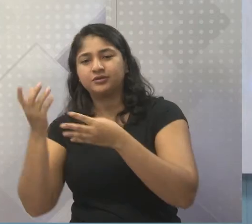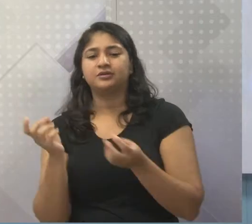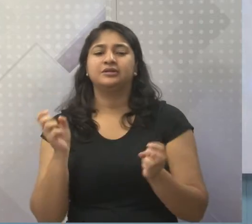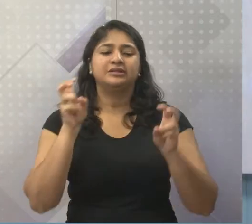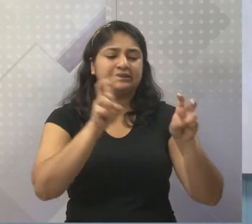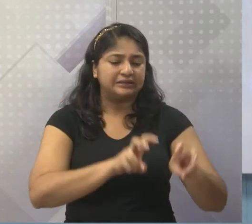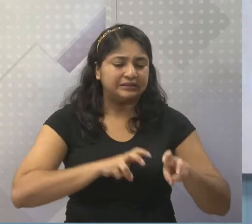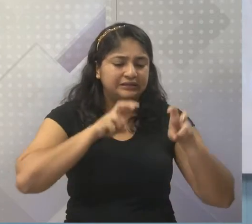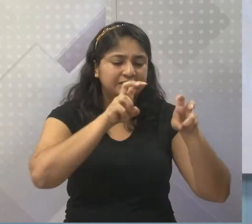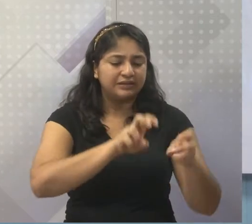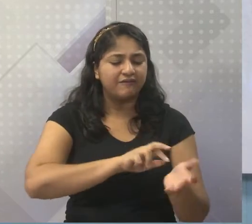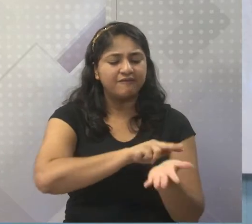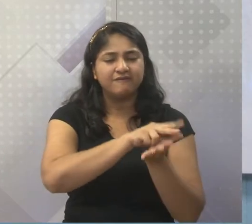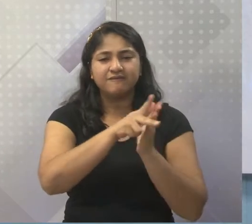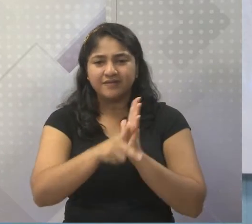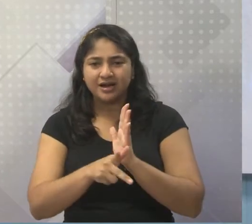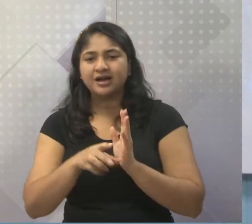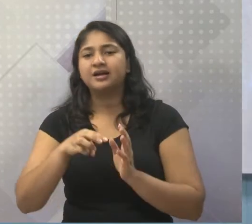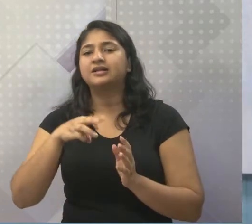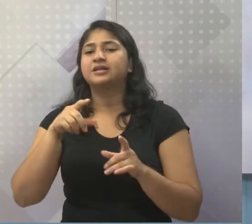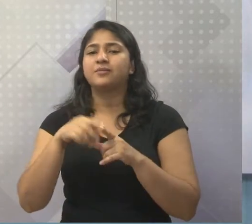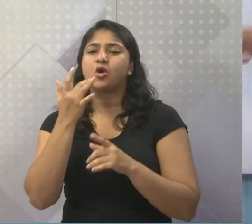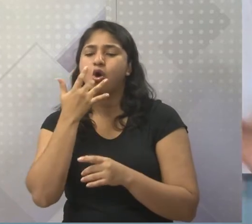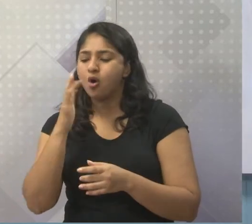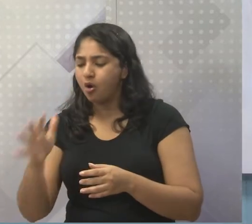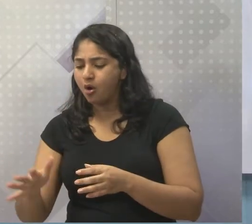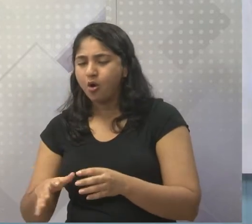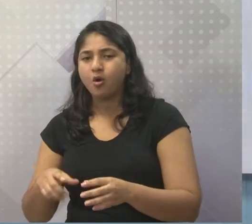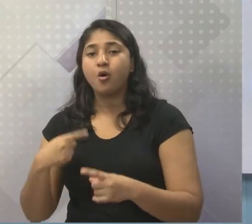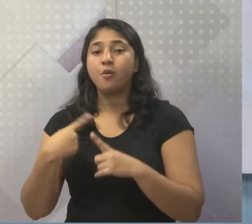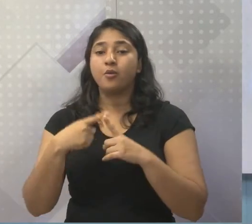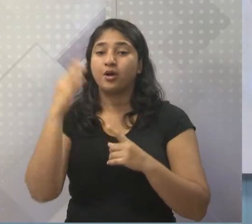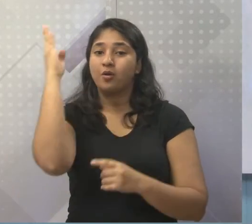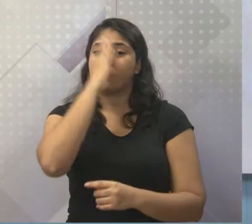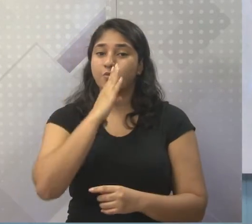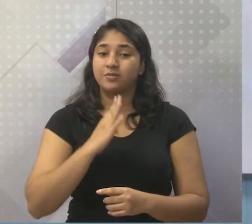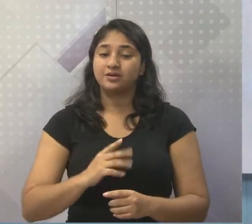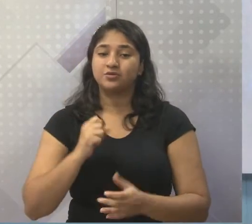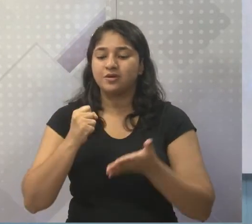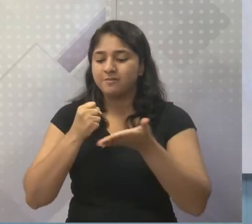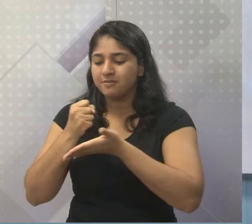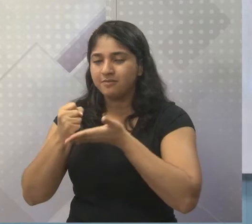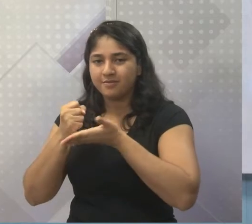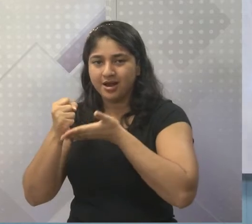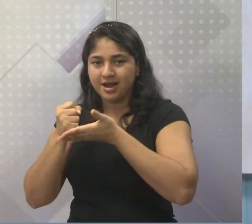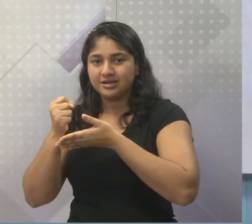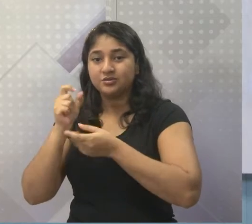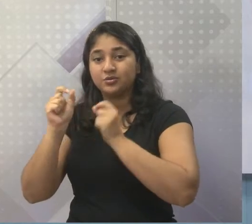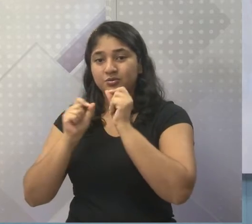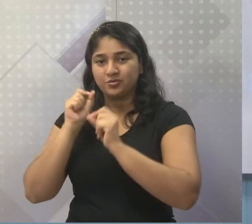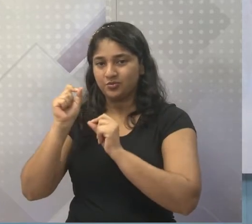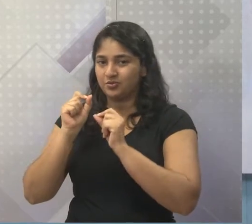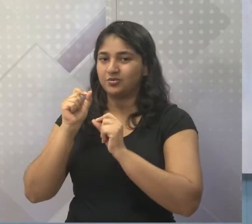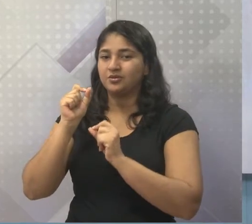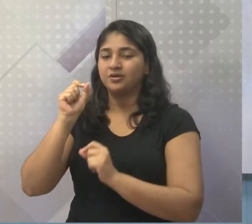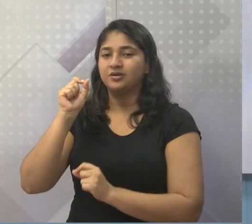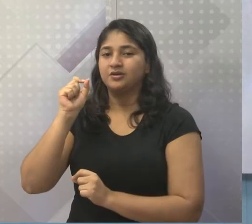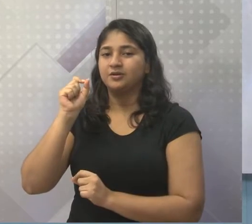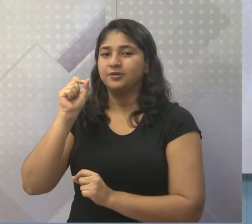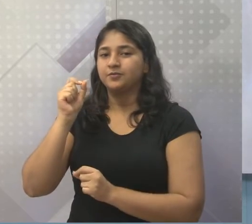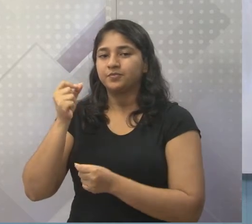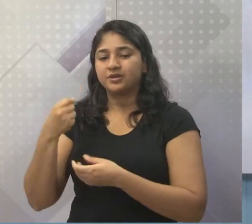-açúcar, de café, na mineração. Então, esse Brasil foi basicamente construído e